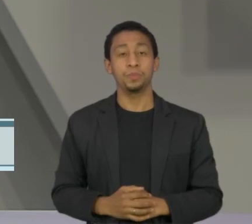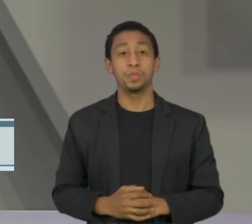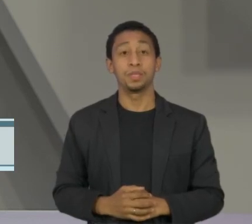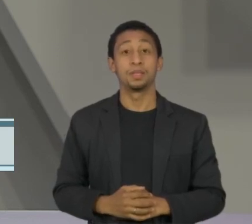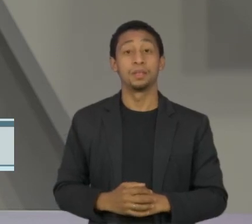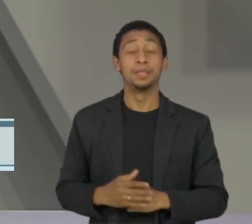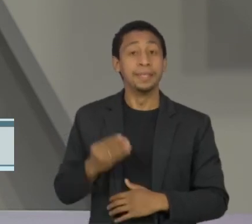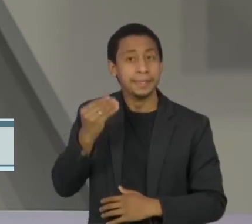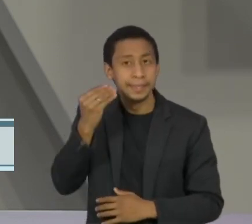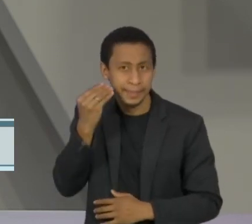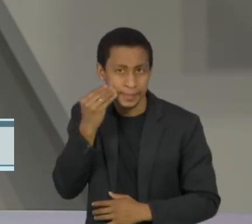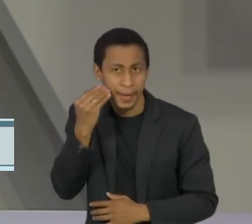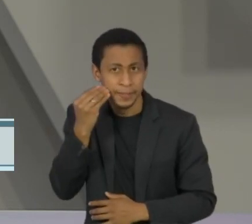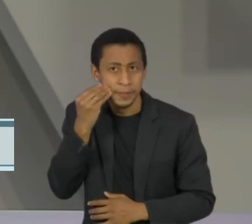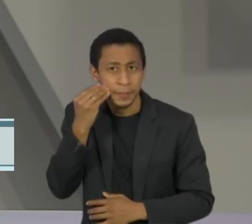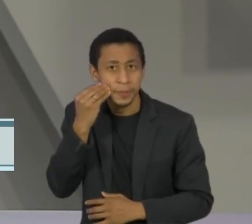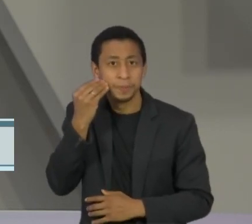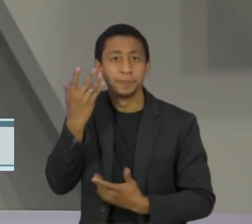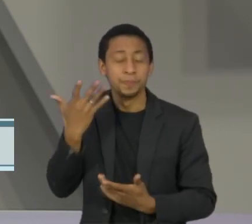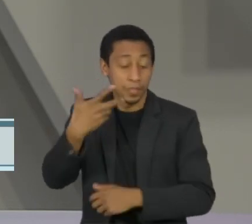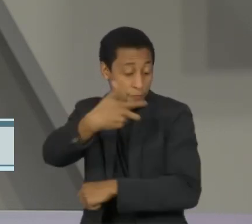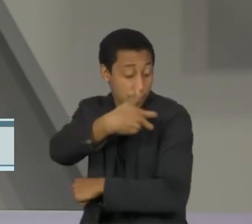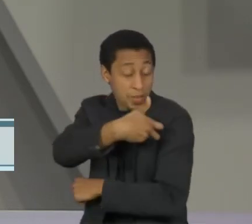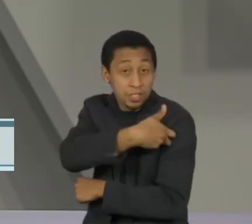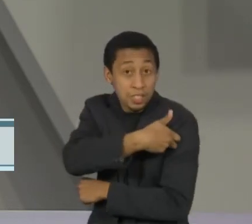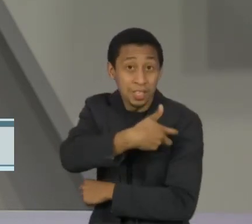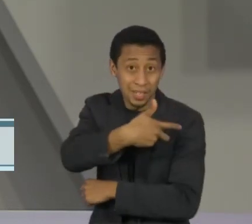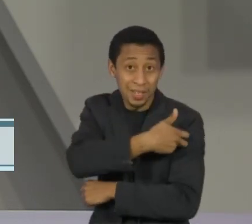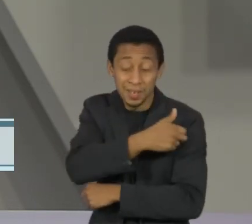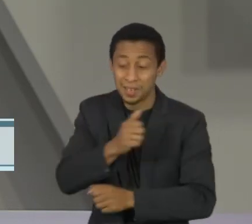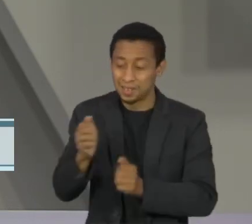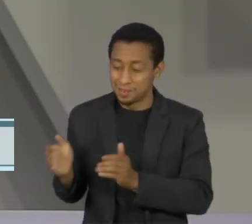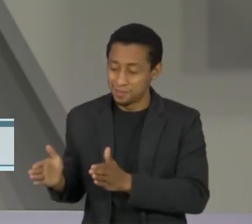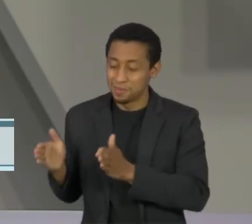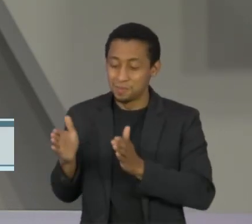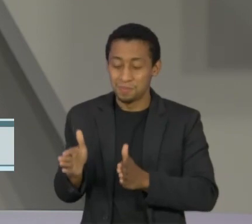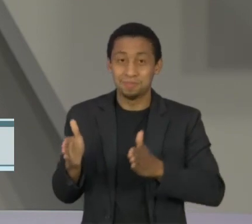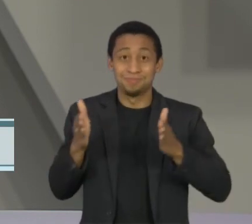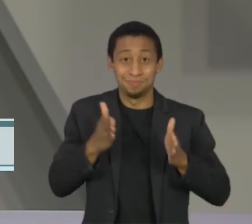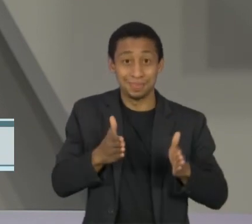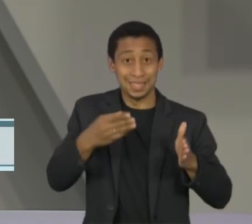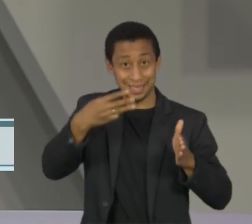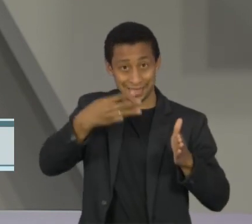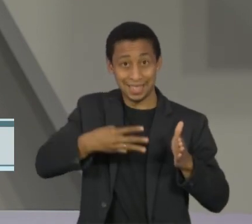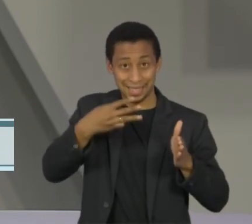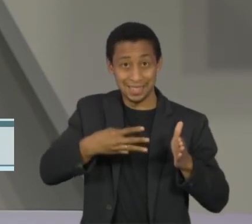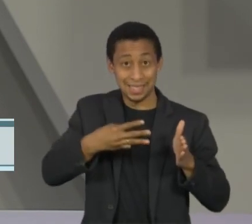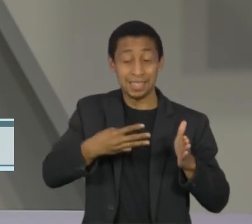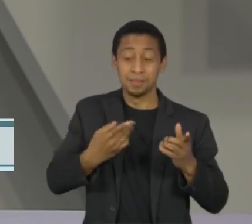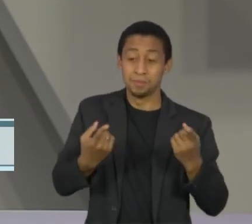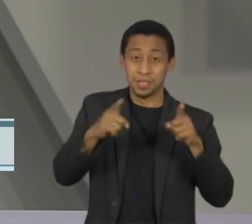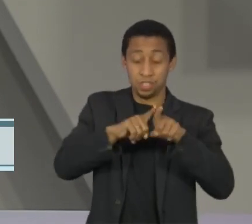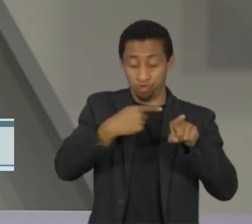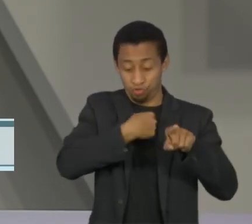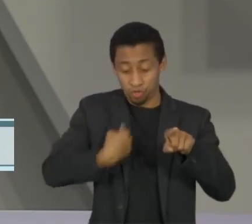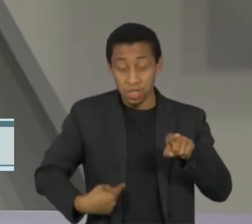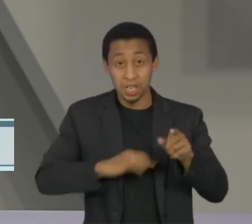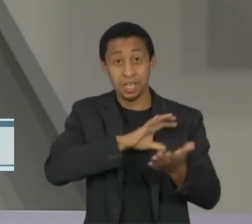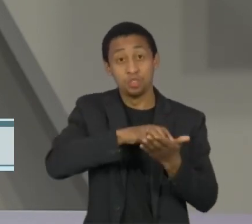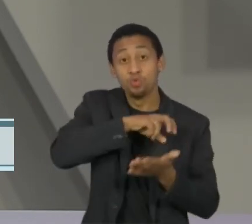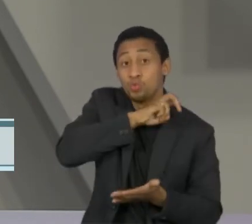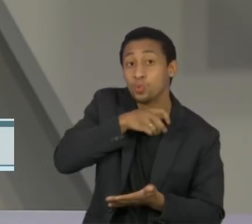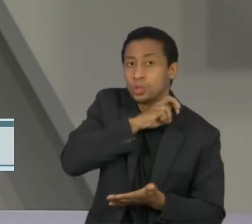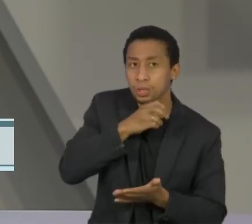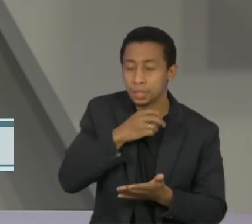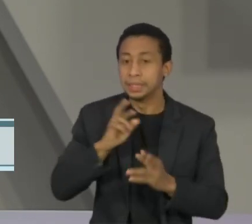Os testes da fase 3 de estudo da vacina contra a Covid-19 coordenados pelo Instituto Butantan aumentam as expectativas